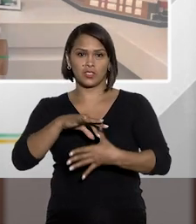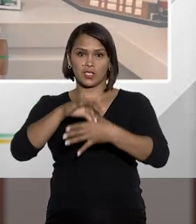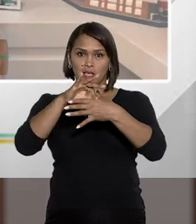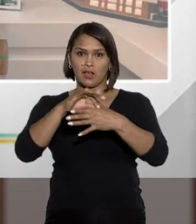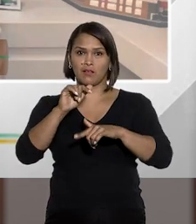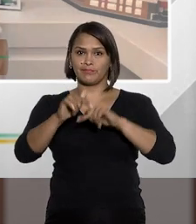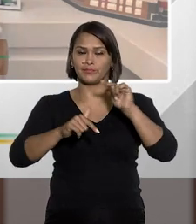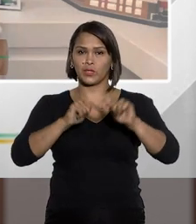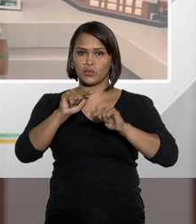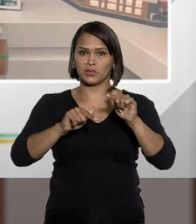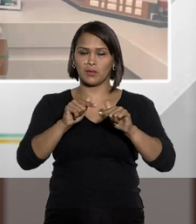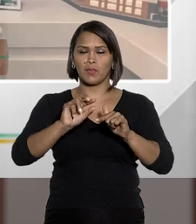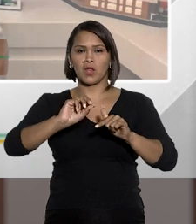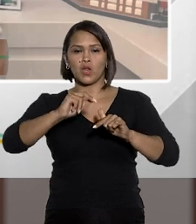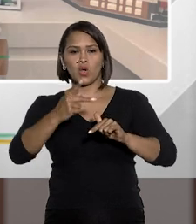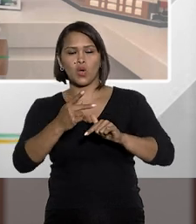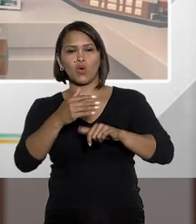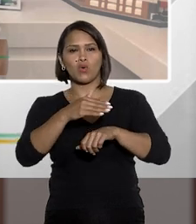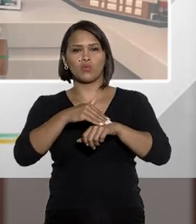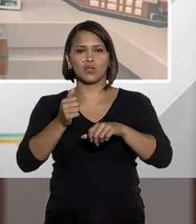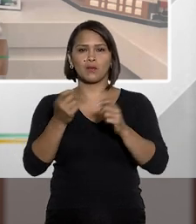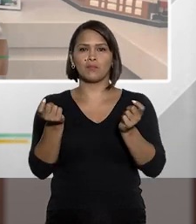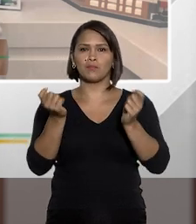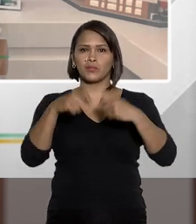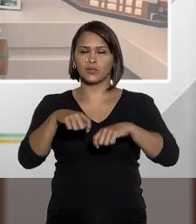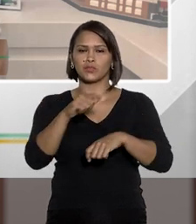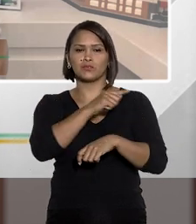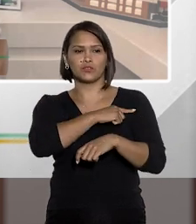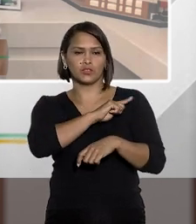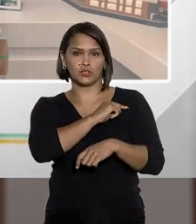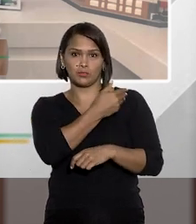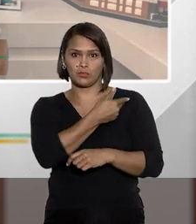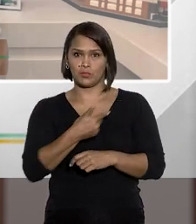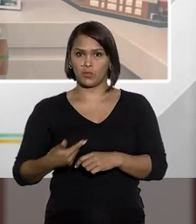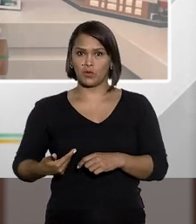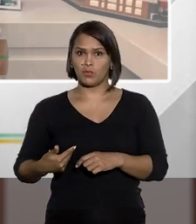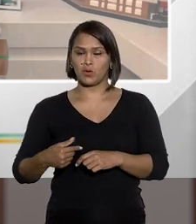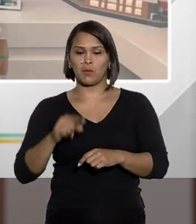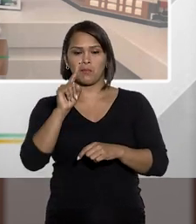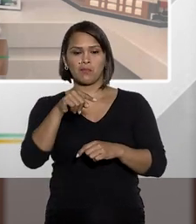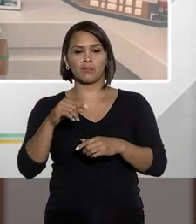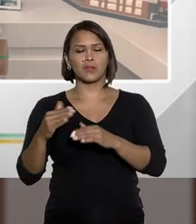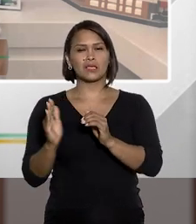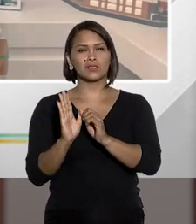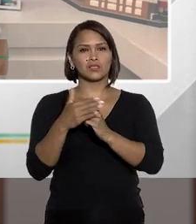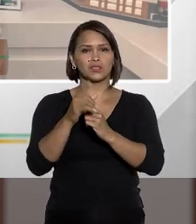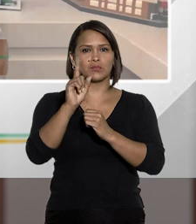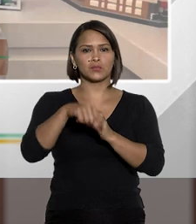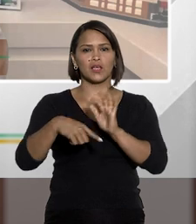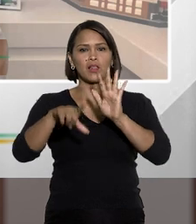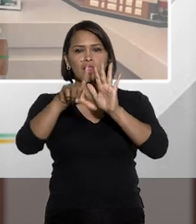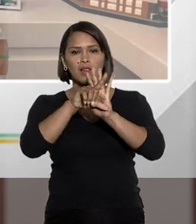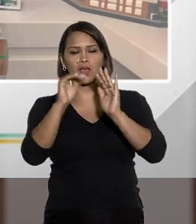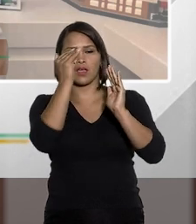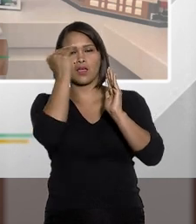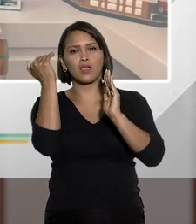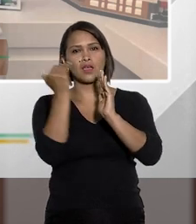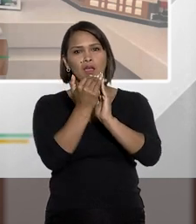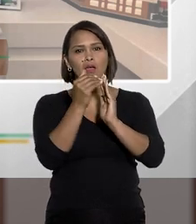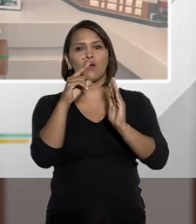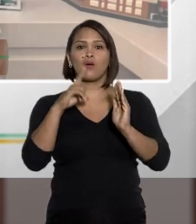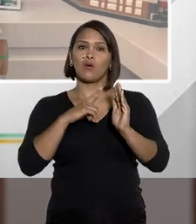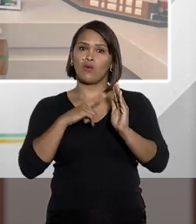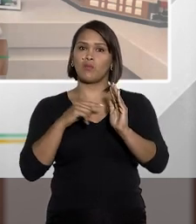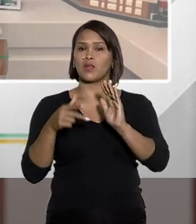cargo ou função ou invoca a condição de agente público para se eximir de obrigação legal